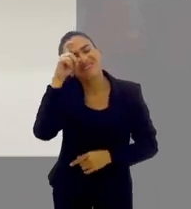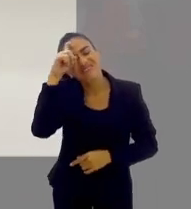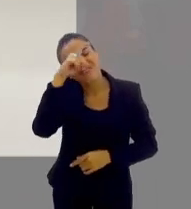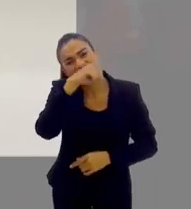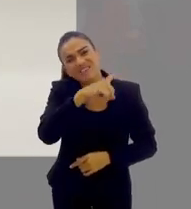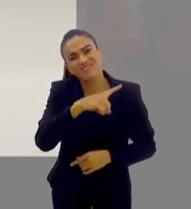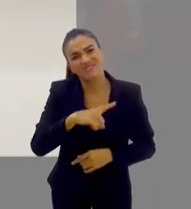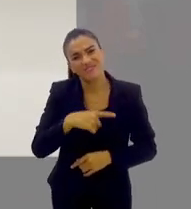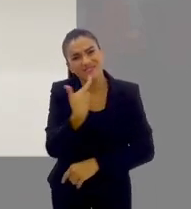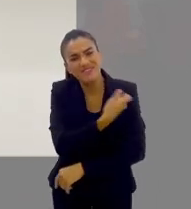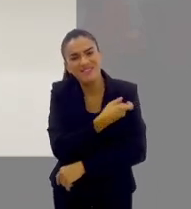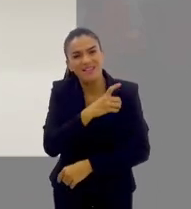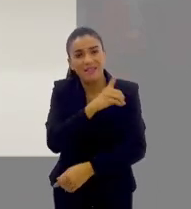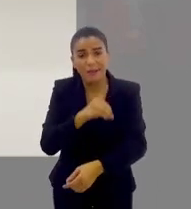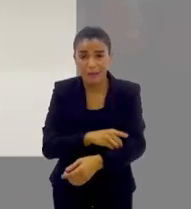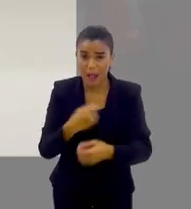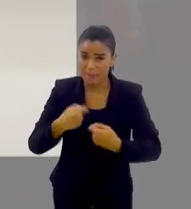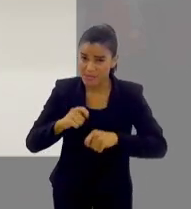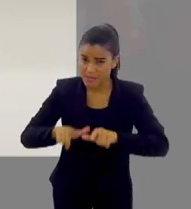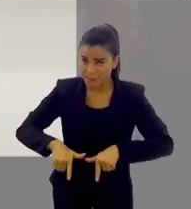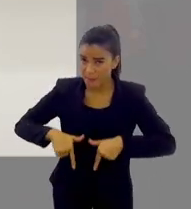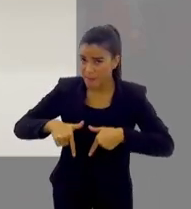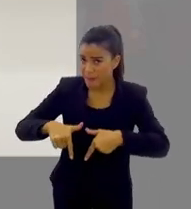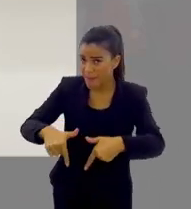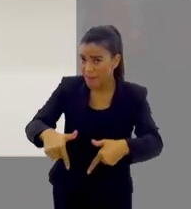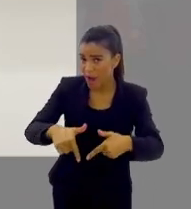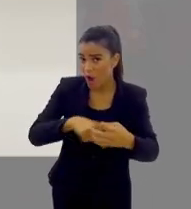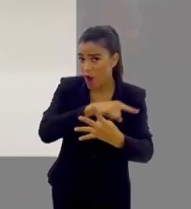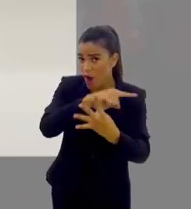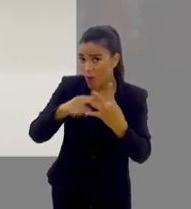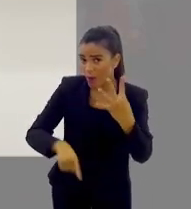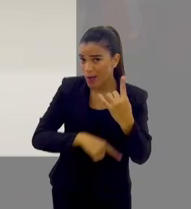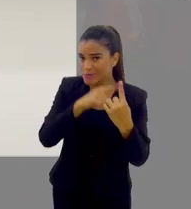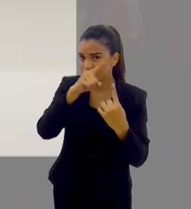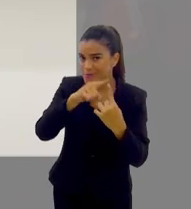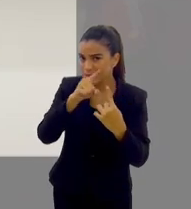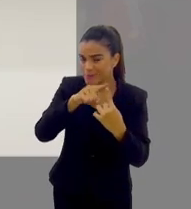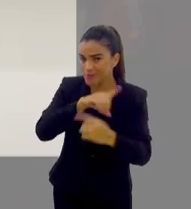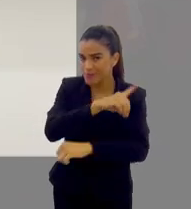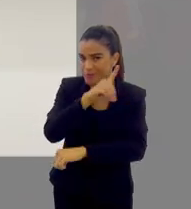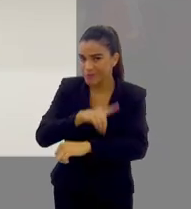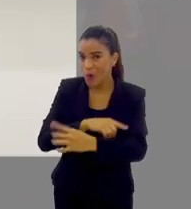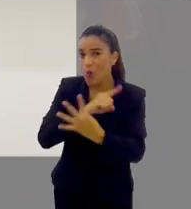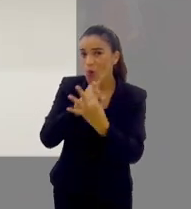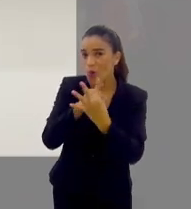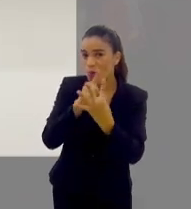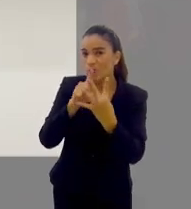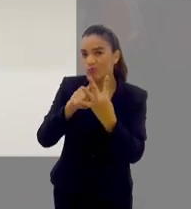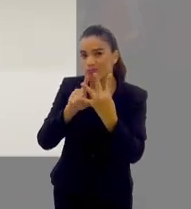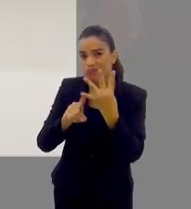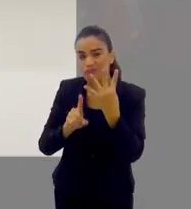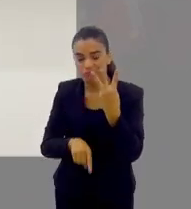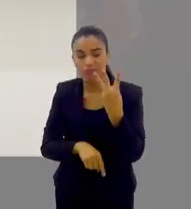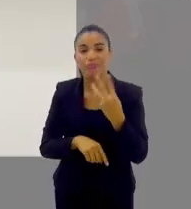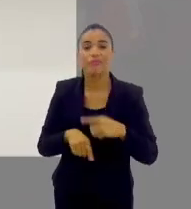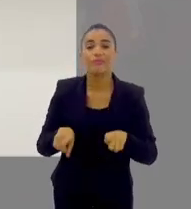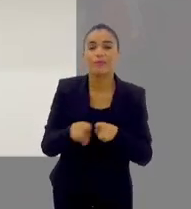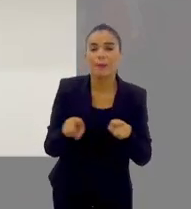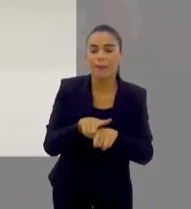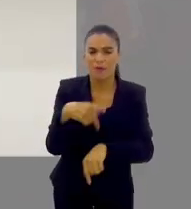fazer uma vacina da dengue? Primeiro, porque ela tem que ser eficaz para os quatro sonotipos, um, dois, três e quatro.